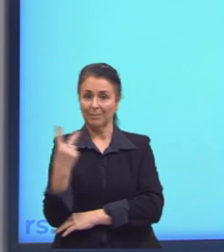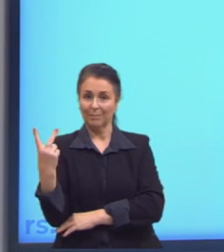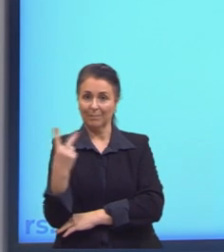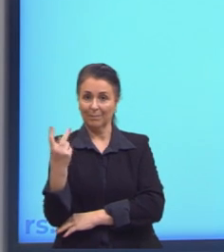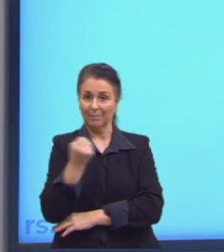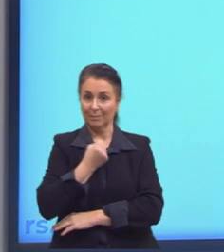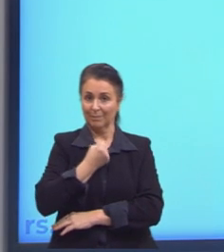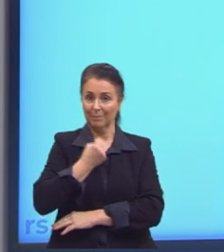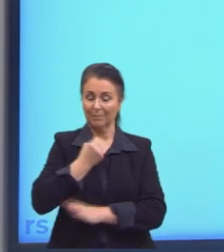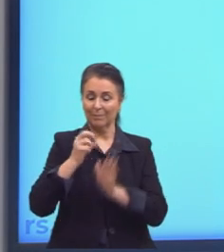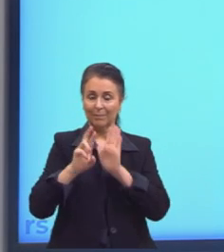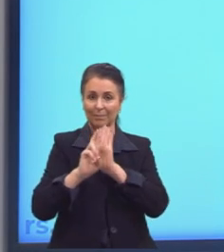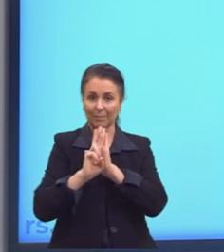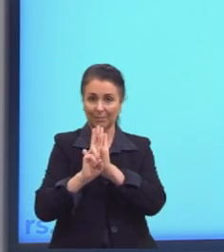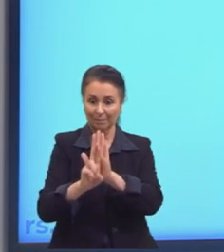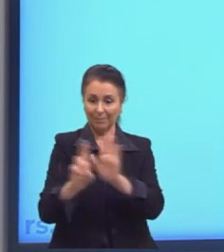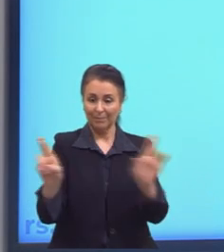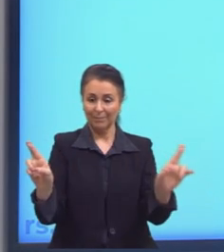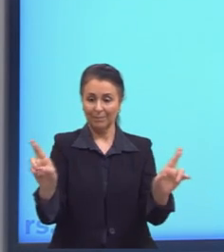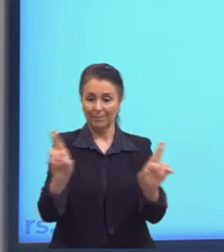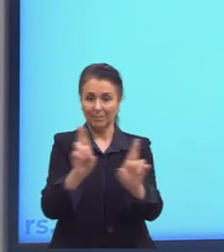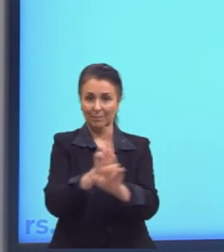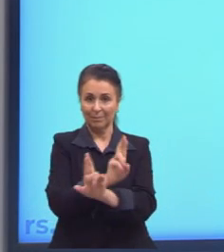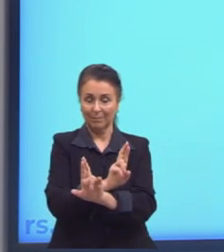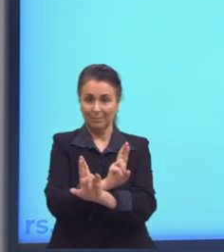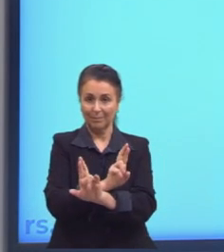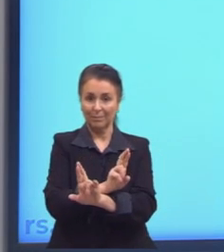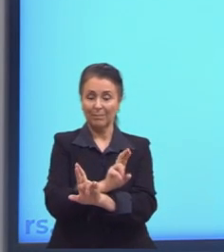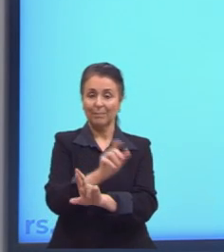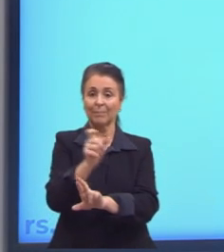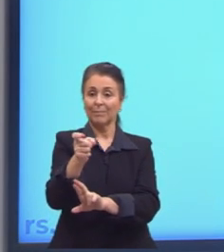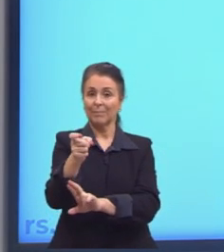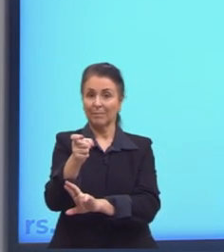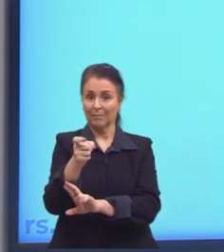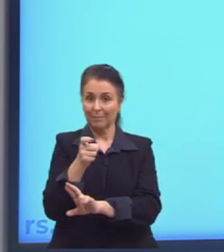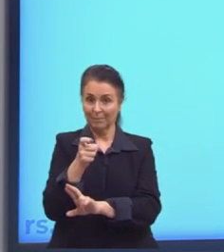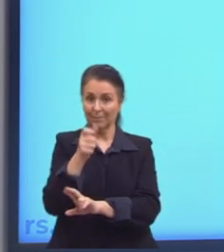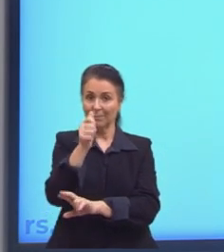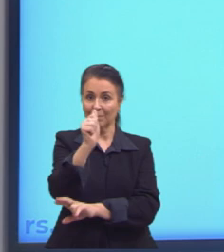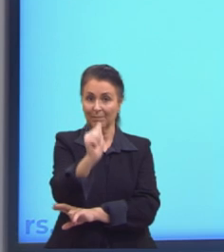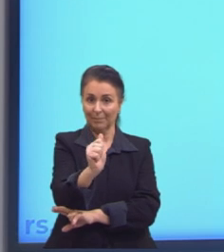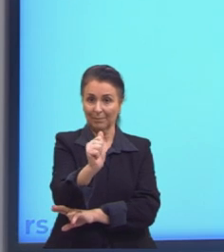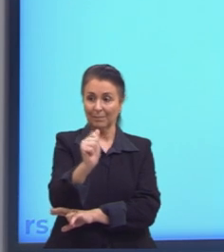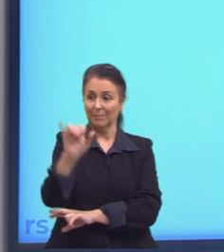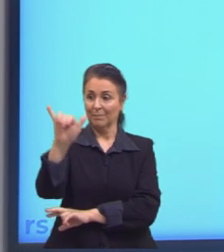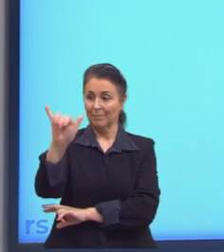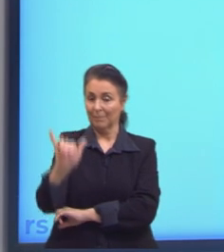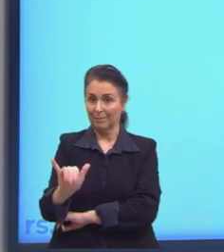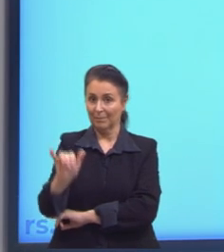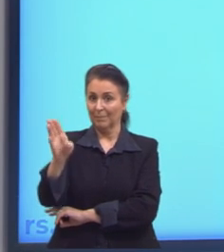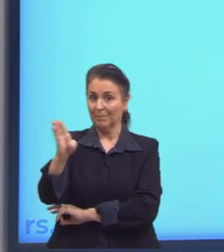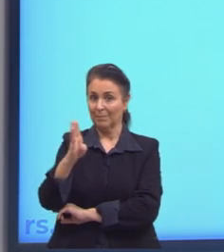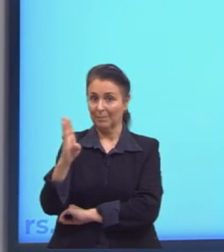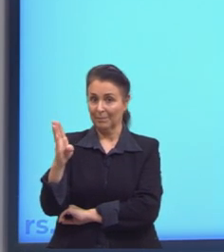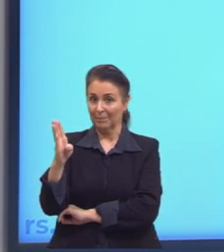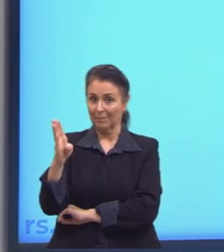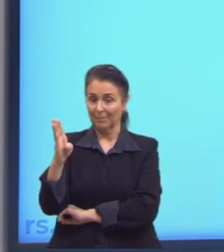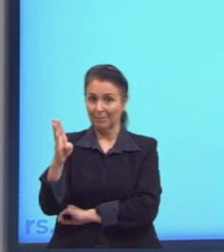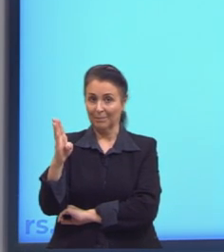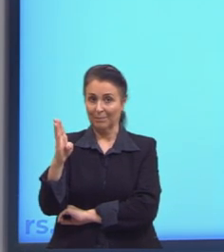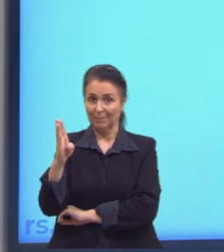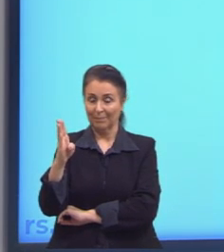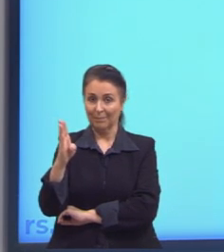que representam essas relações onde X pertence ao A e o Y pertence ao B.